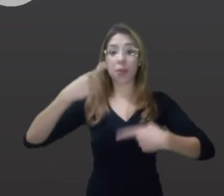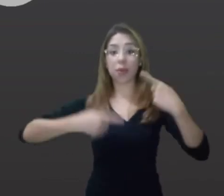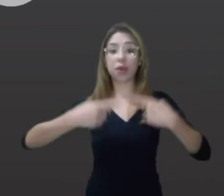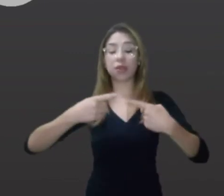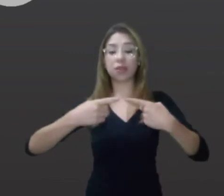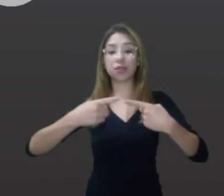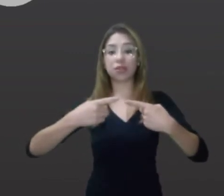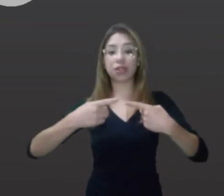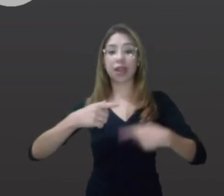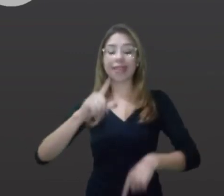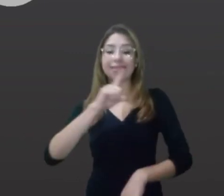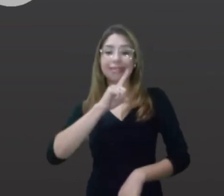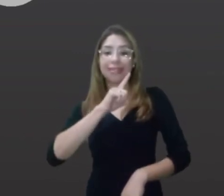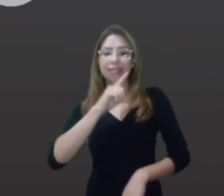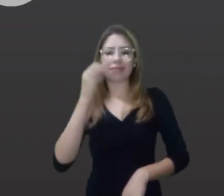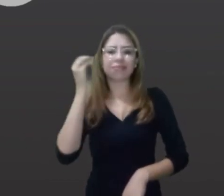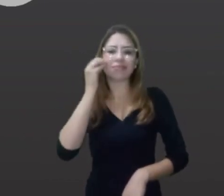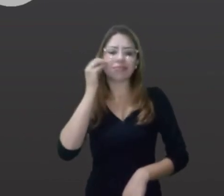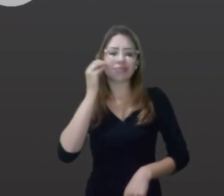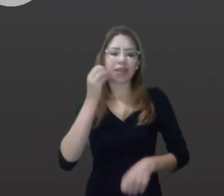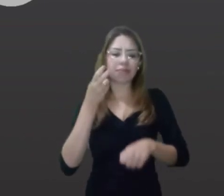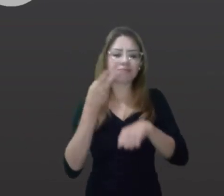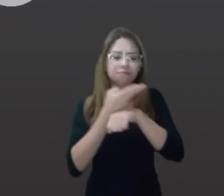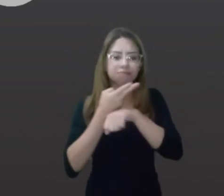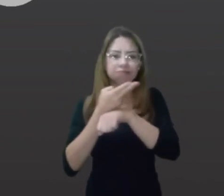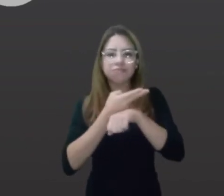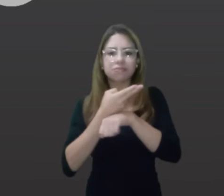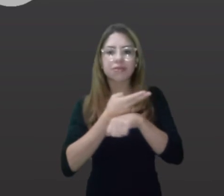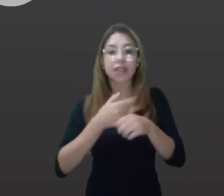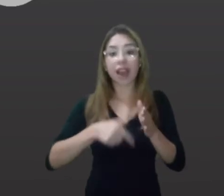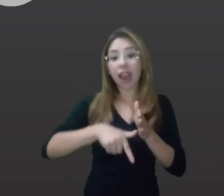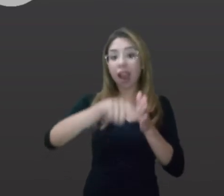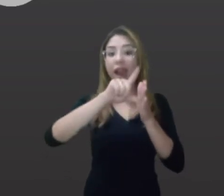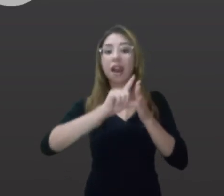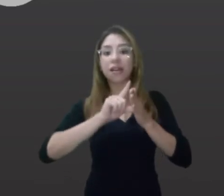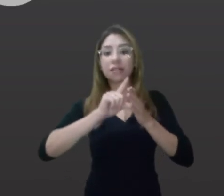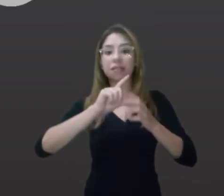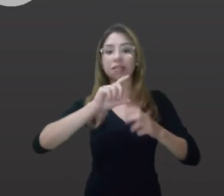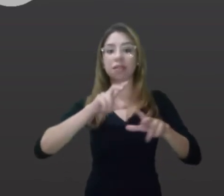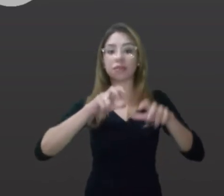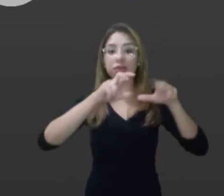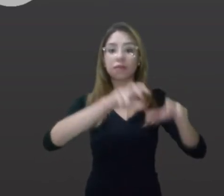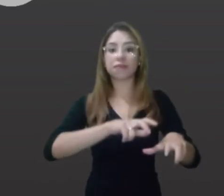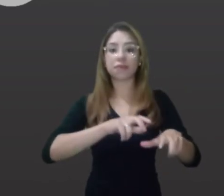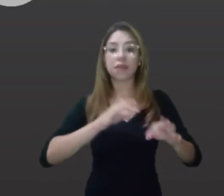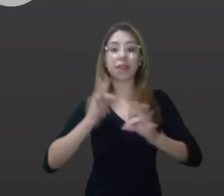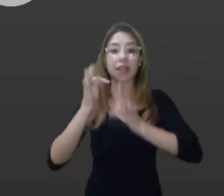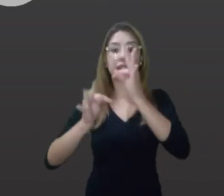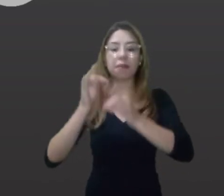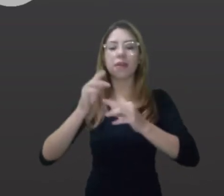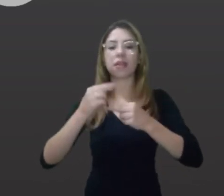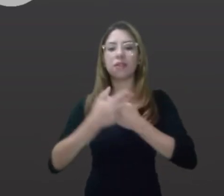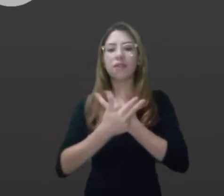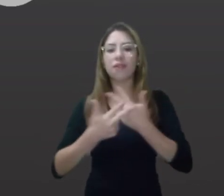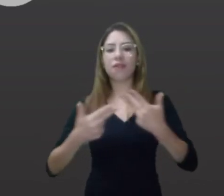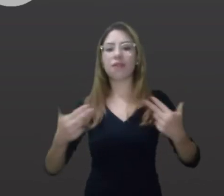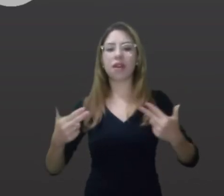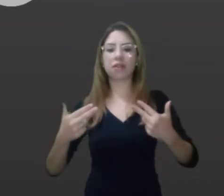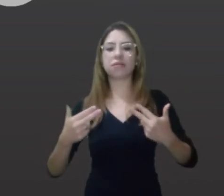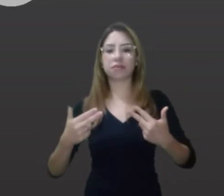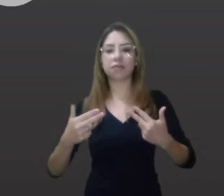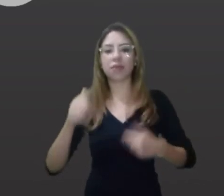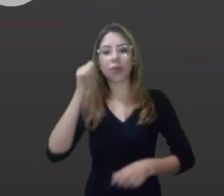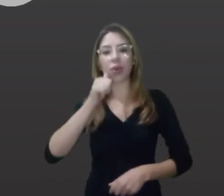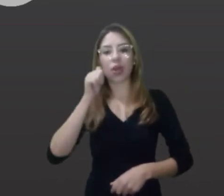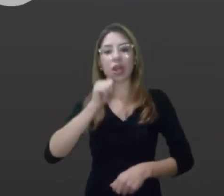prevenção, rastreamento e detecção precoce com tratamentos diversos, que certamente irão preservar nossas